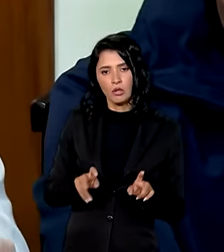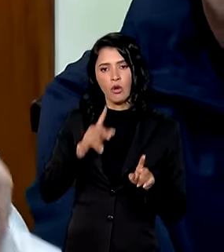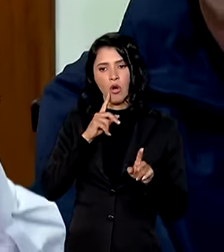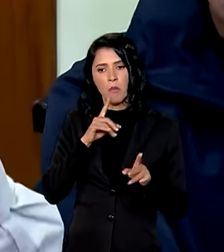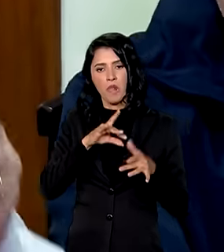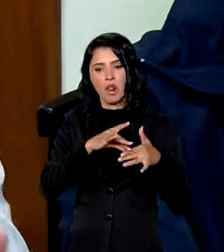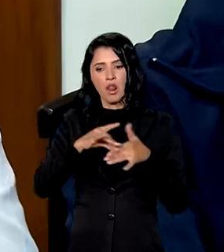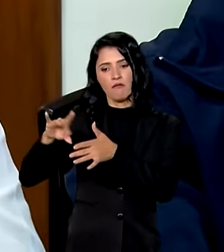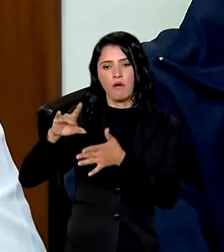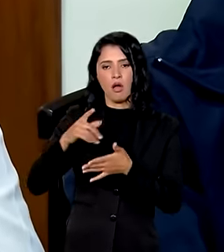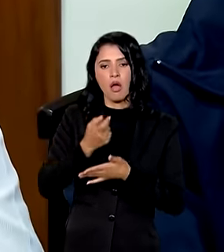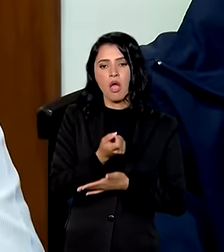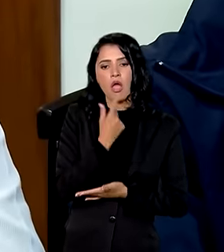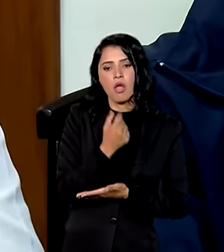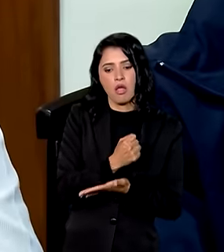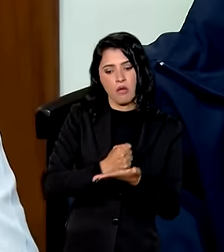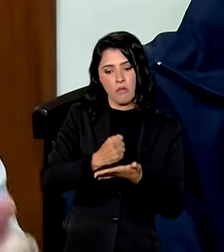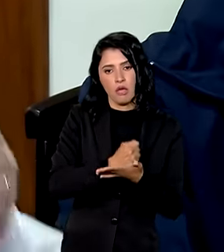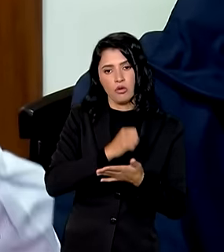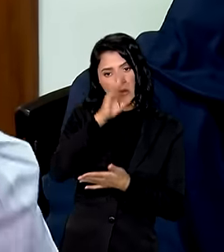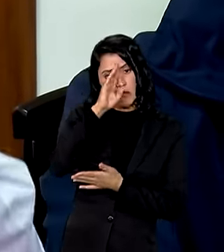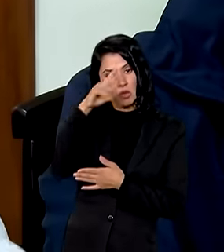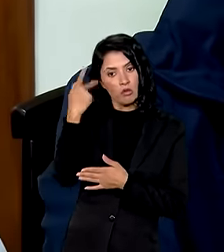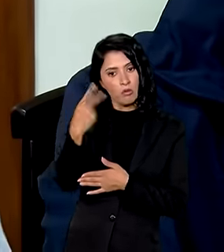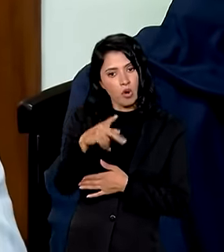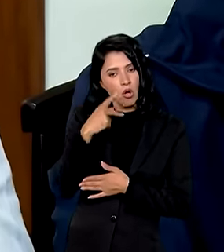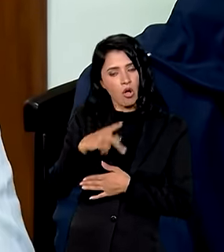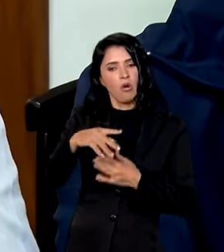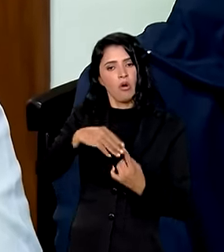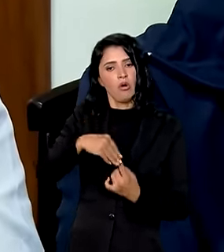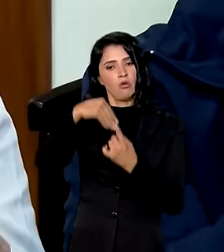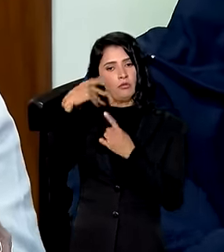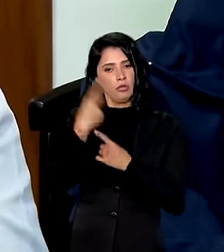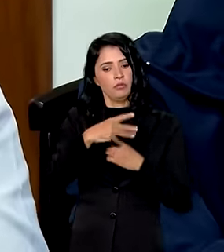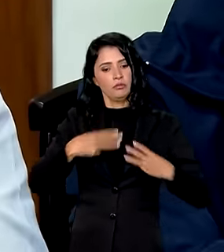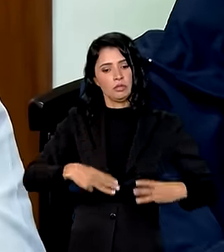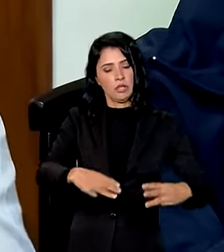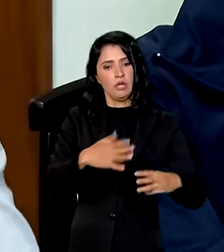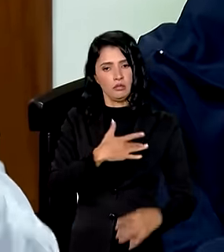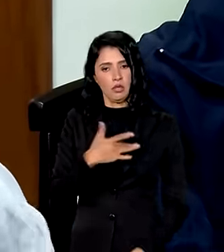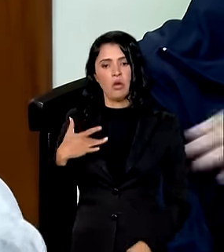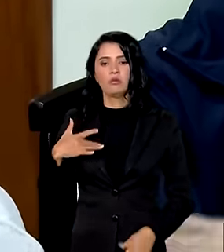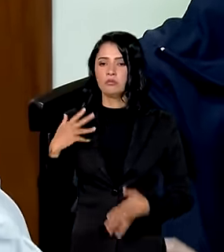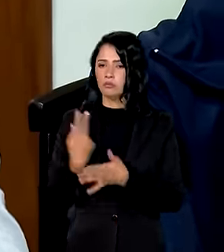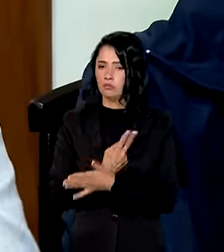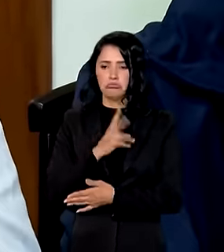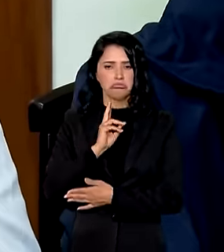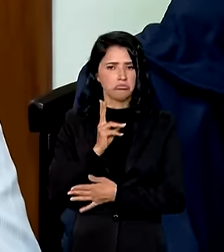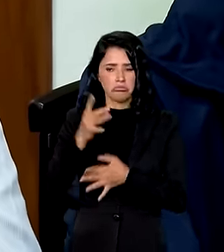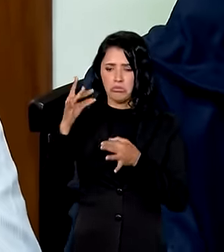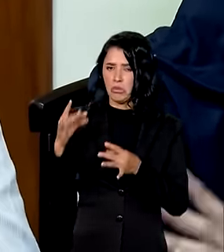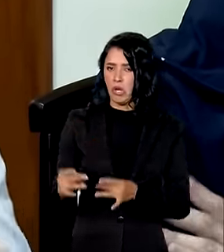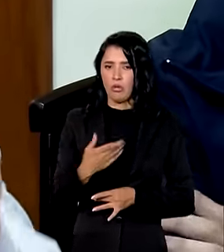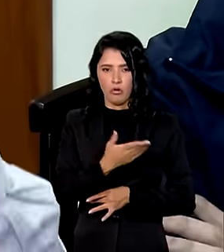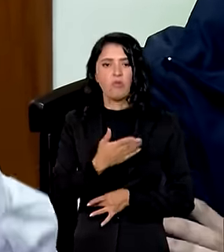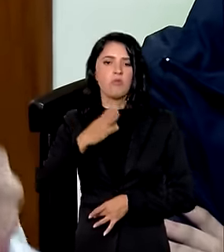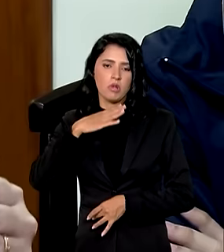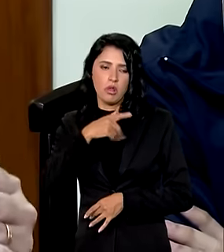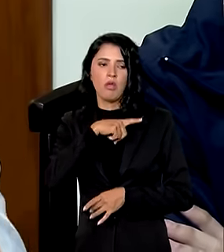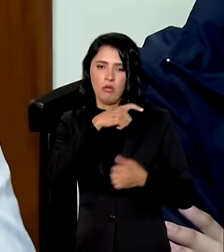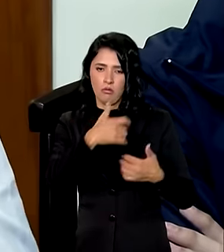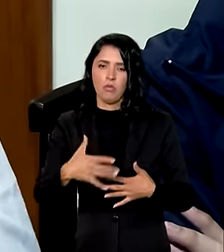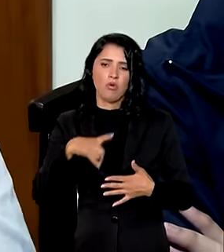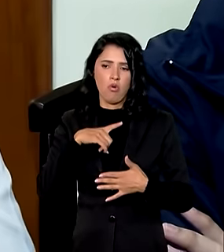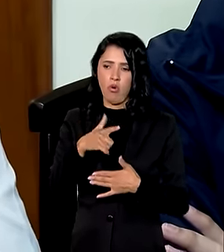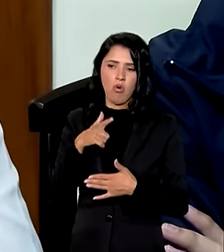medicamentos essa prioridade do Ministério da Saúde tem ocorrido de forma regular e como bem colocado pelo ministro Pimenta não há